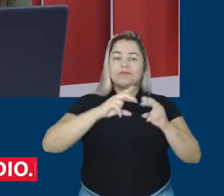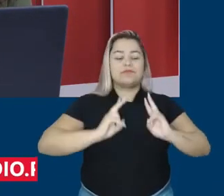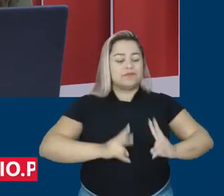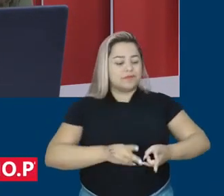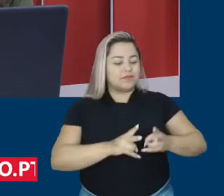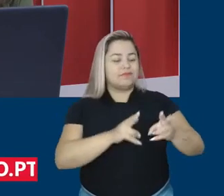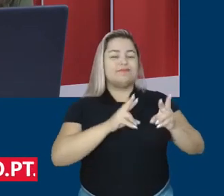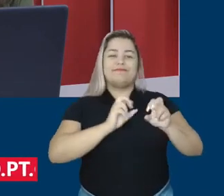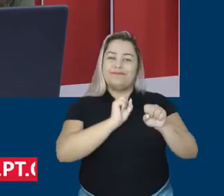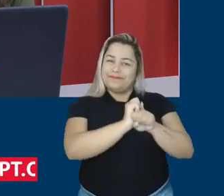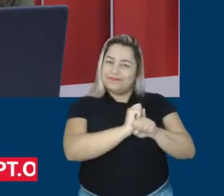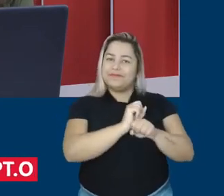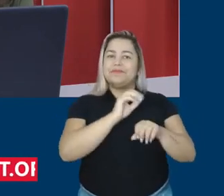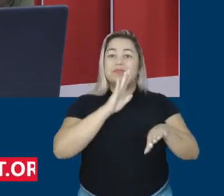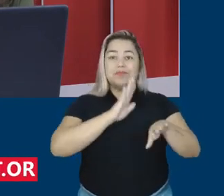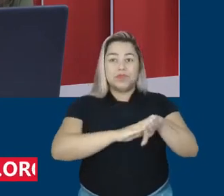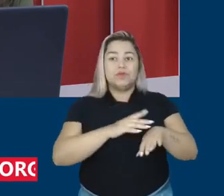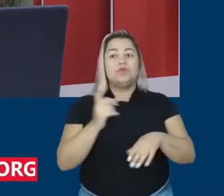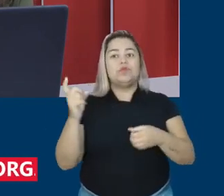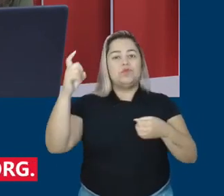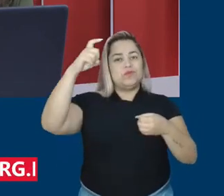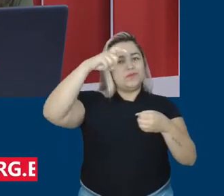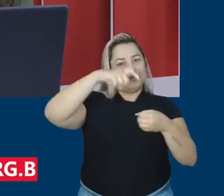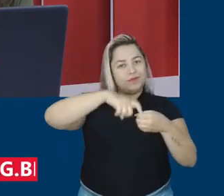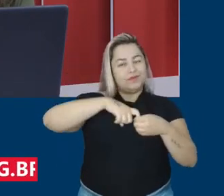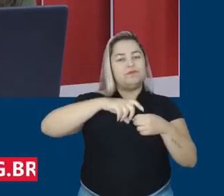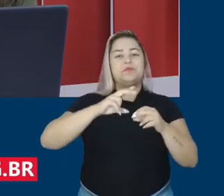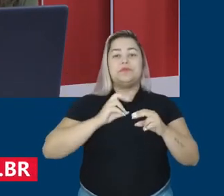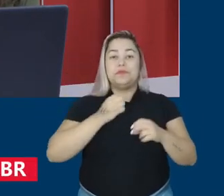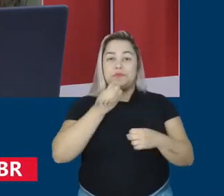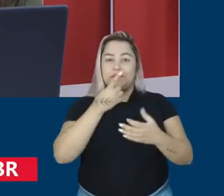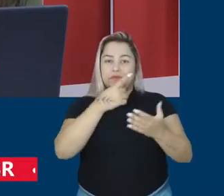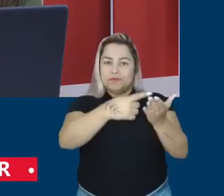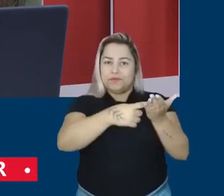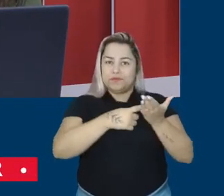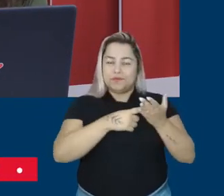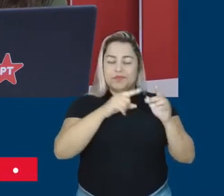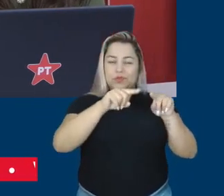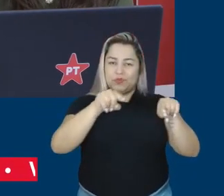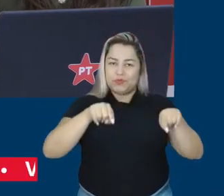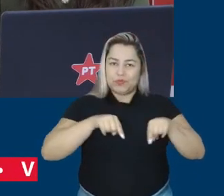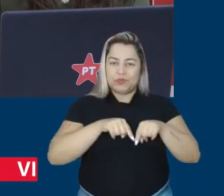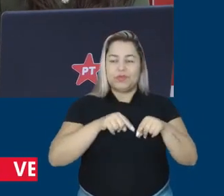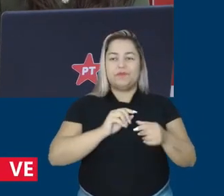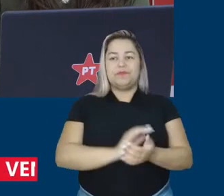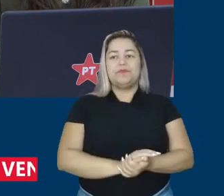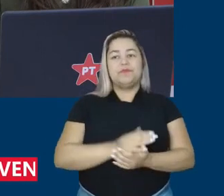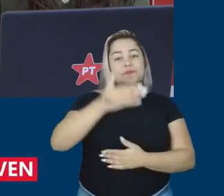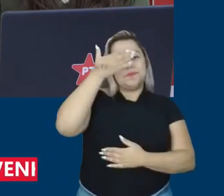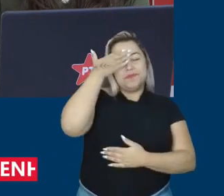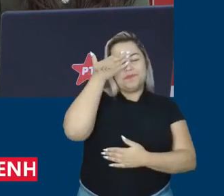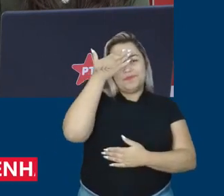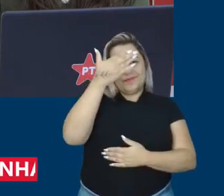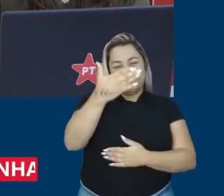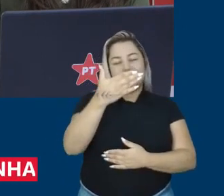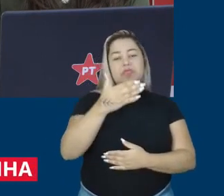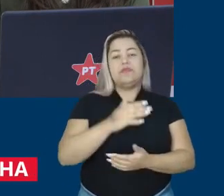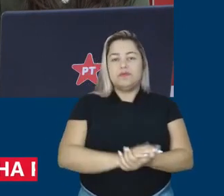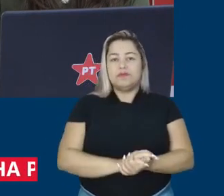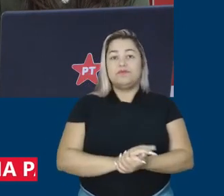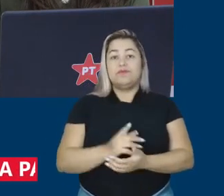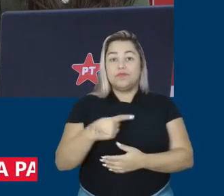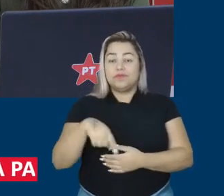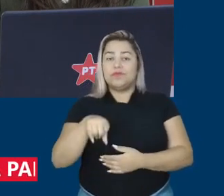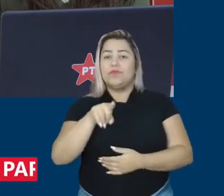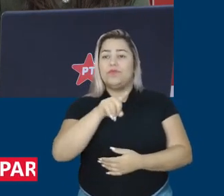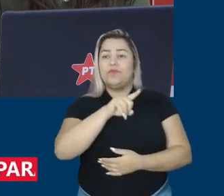A está esperando aqui já o seu retorno, viu? Seja sempre muito bem-vindo a esse espaço. Obrigado, Amanda. E, olha, nós demos uma